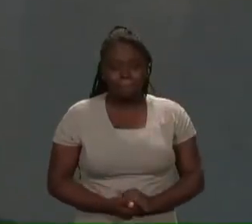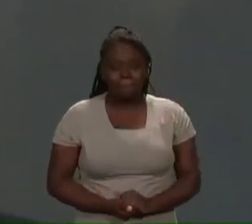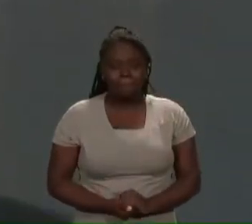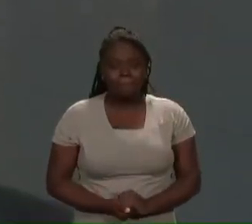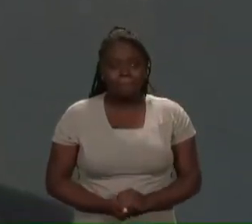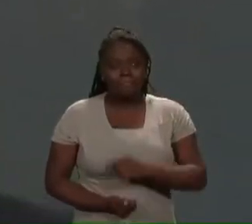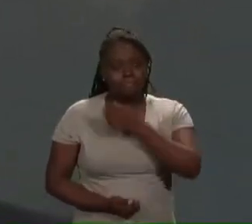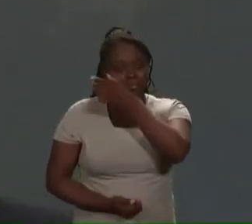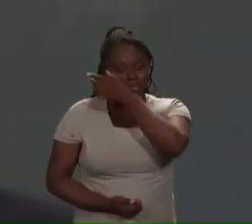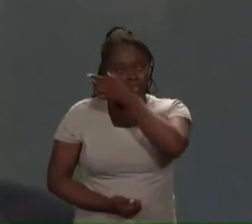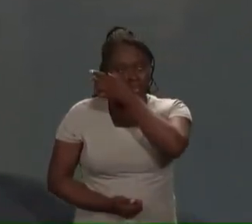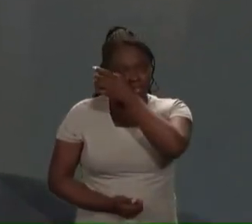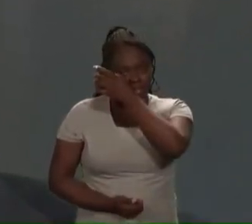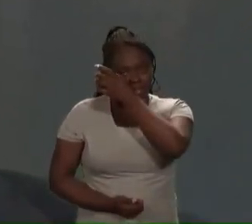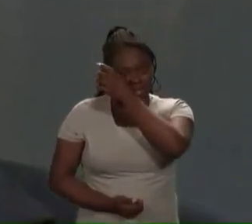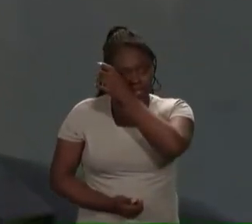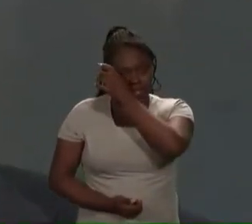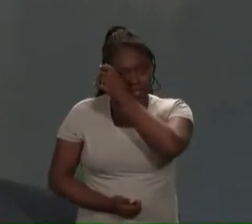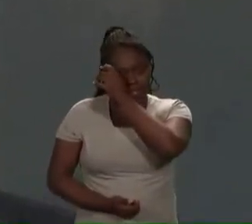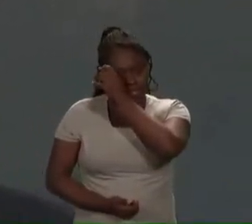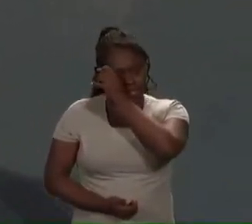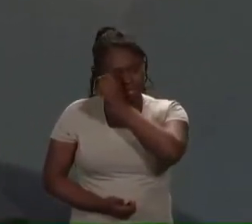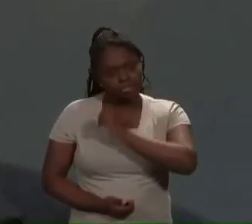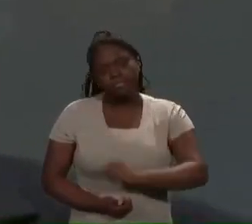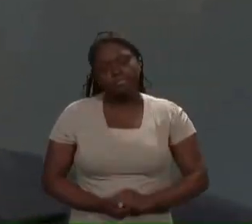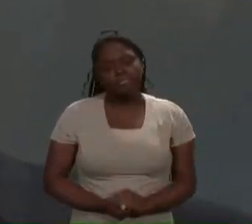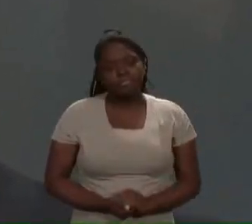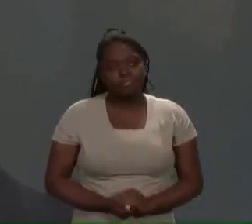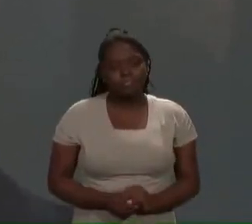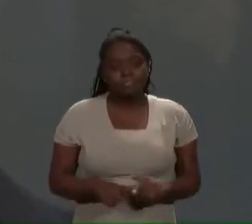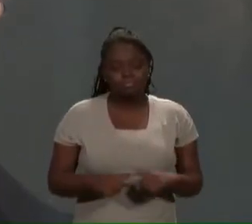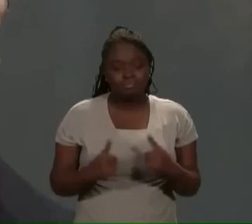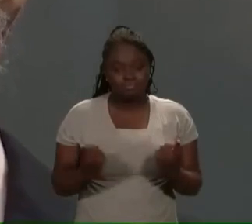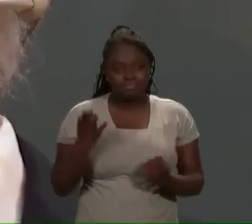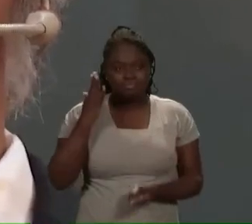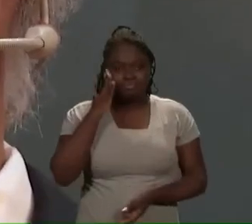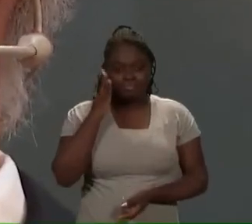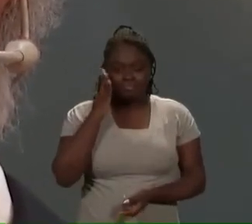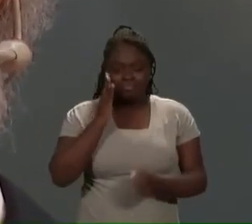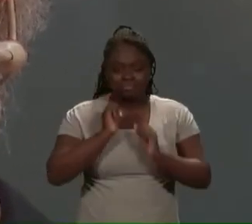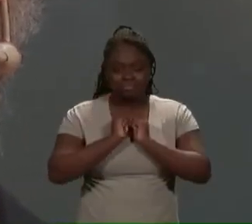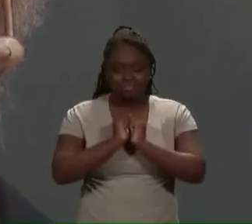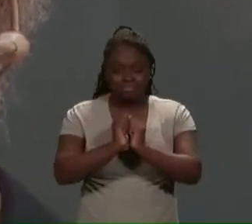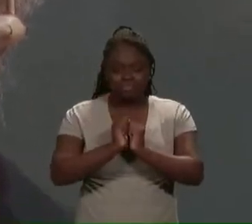Mas eu sei que nós seremos juntos sempre.